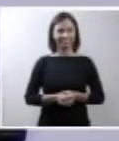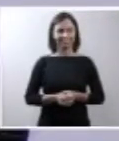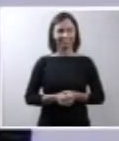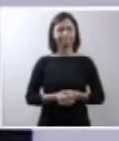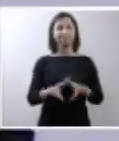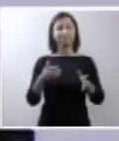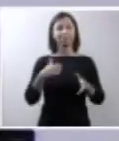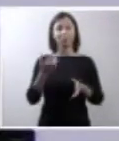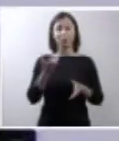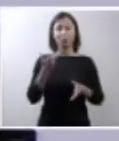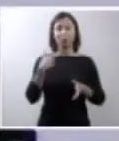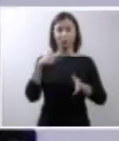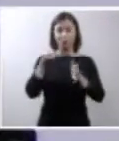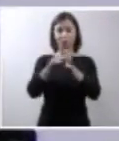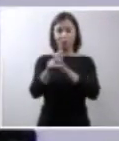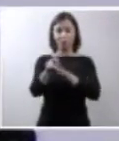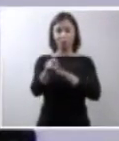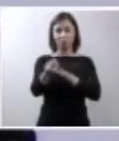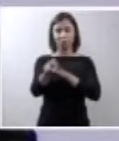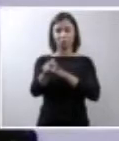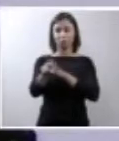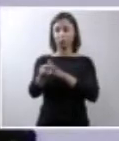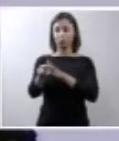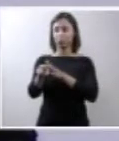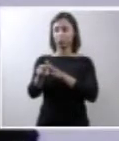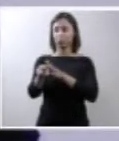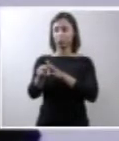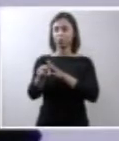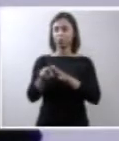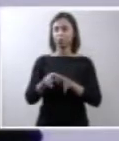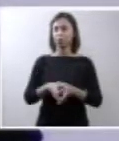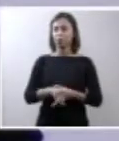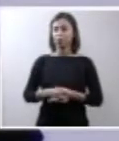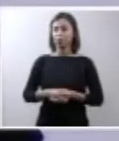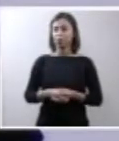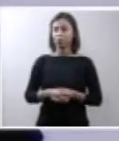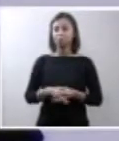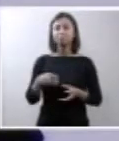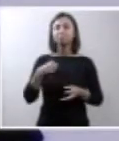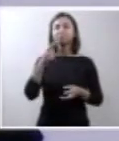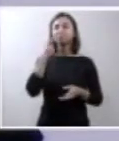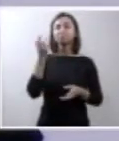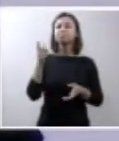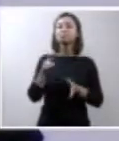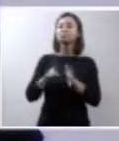Poderíamos perguntar ao doutor Luiz Roberto Barroso, franqueio a palavra.